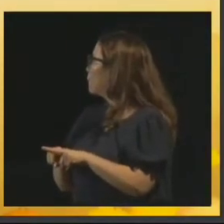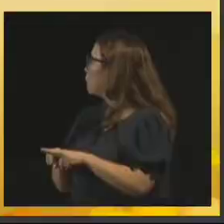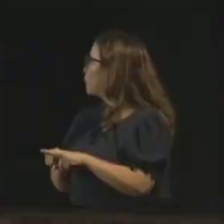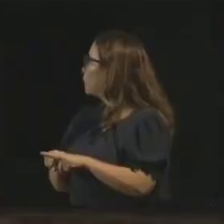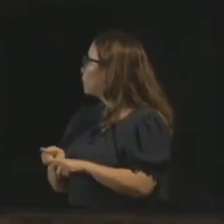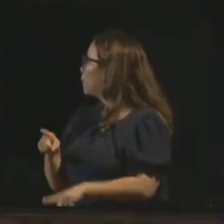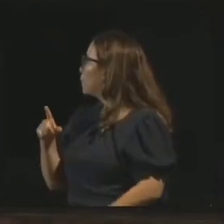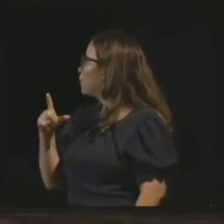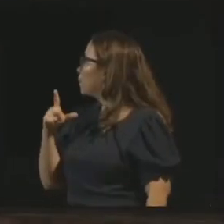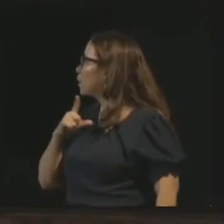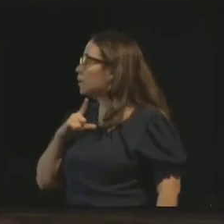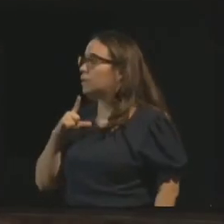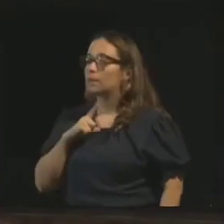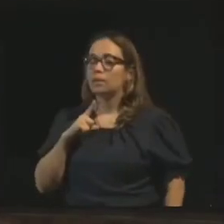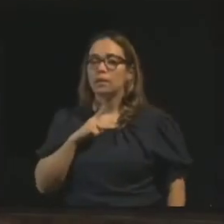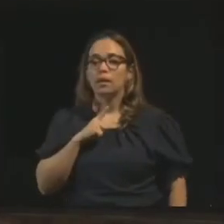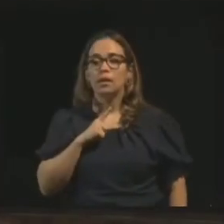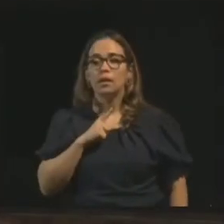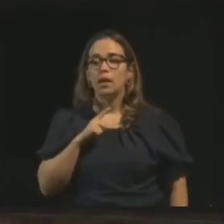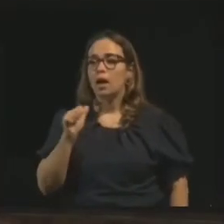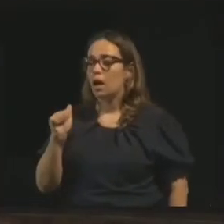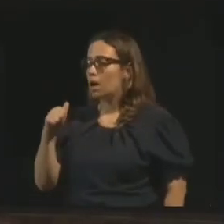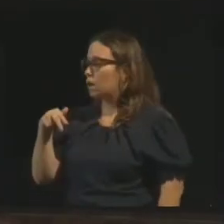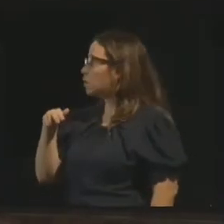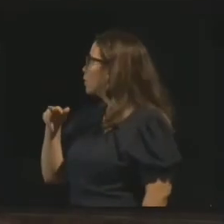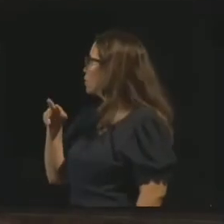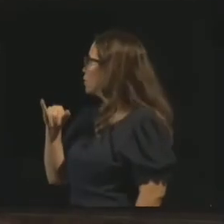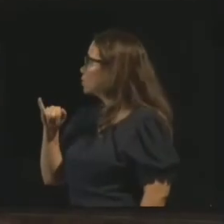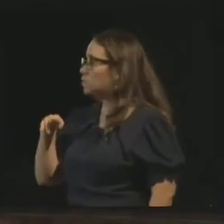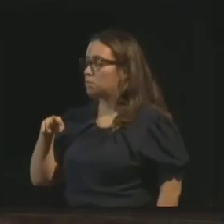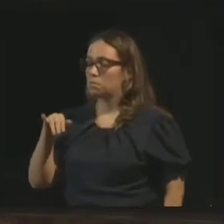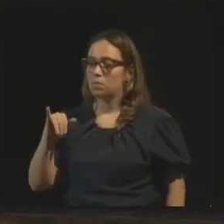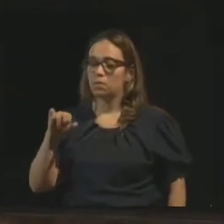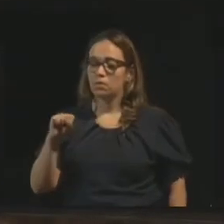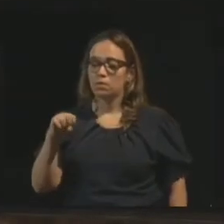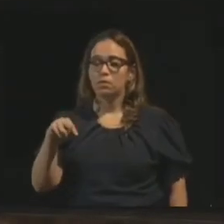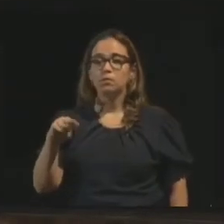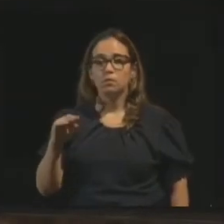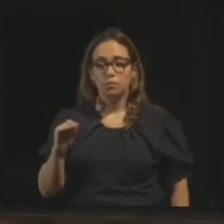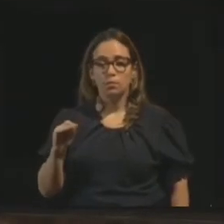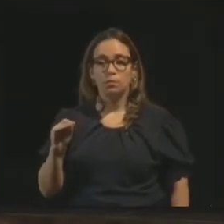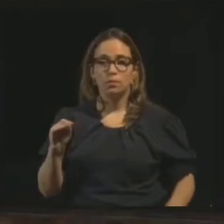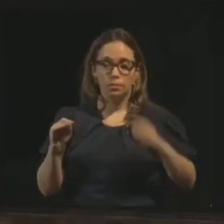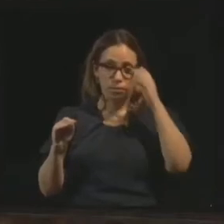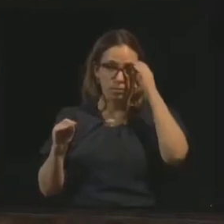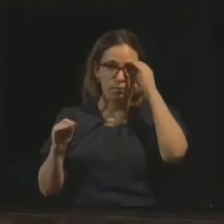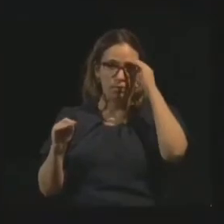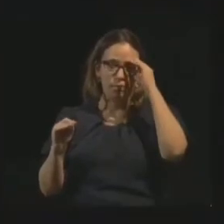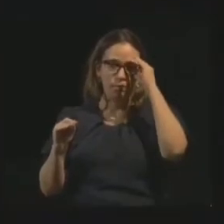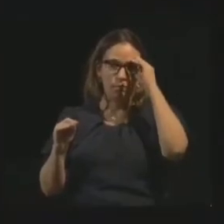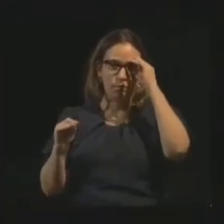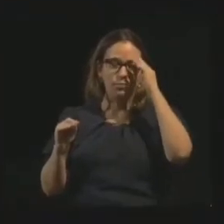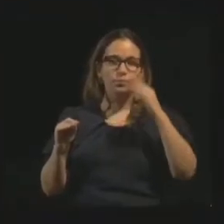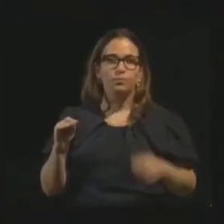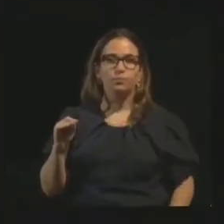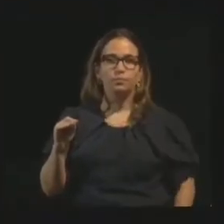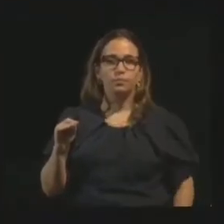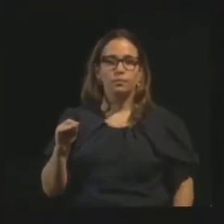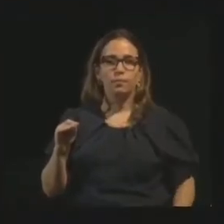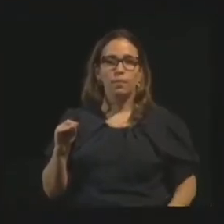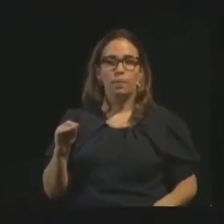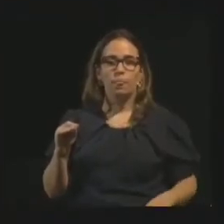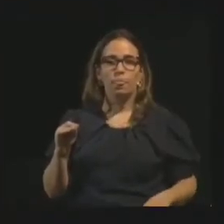tempo o excesso de temor do animismo, que acaba impedindo a gente de deixar fluir os canais